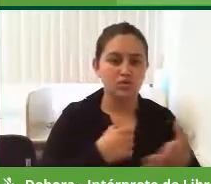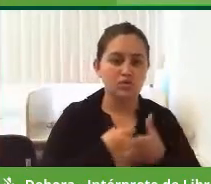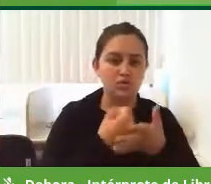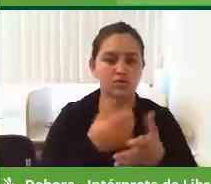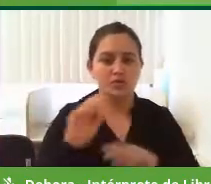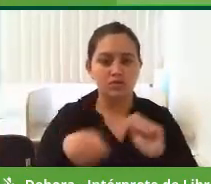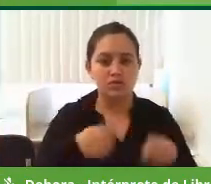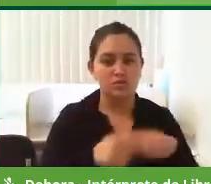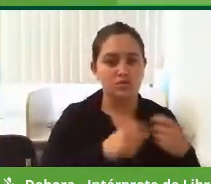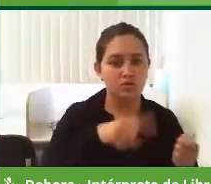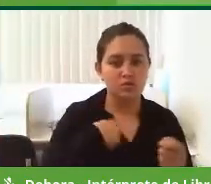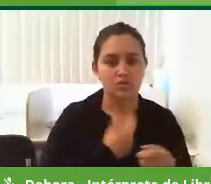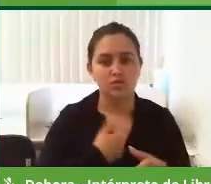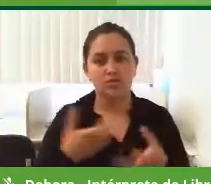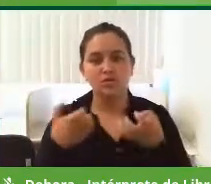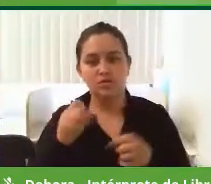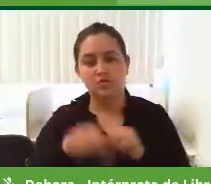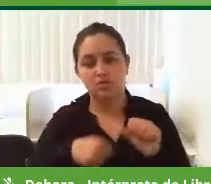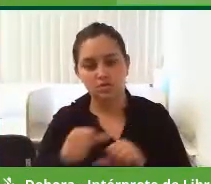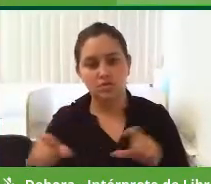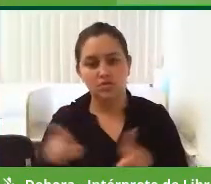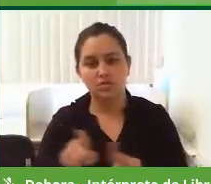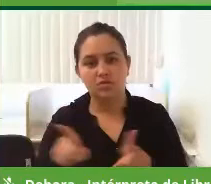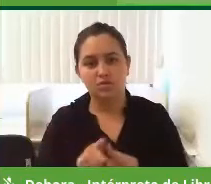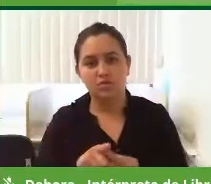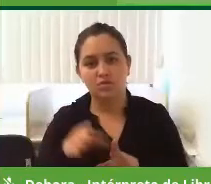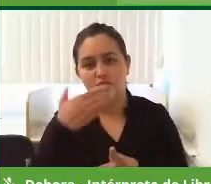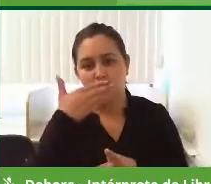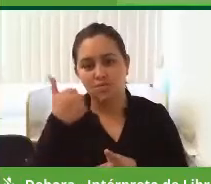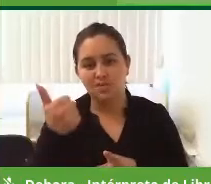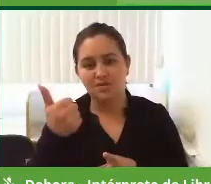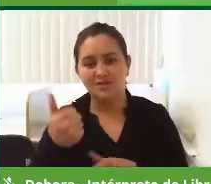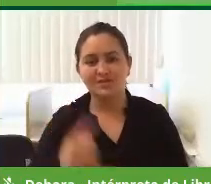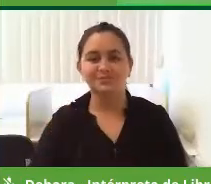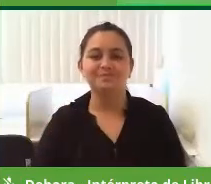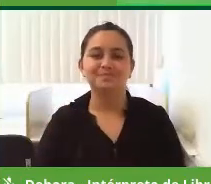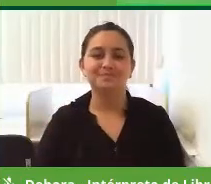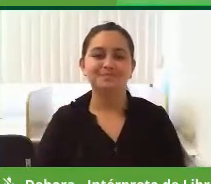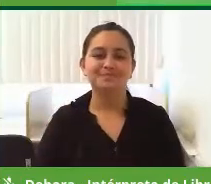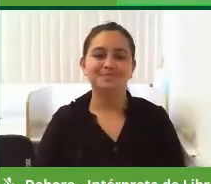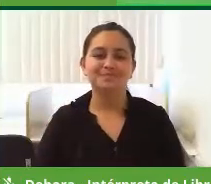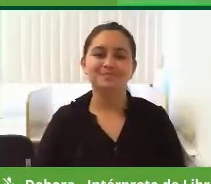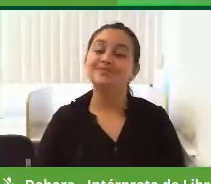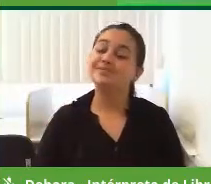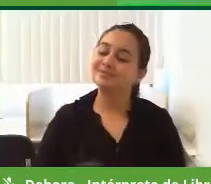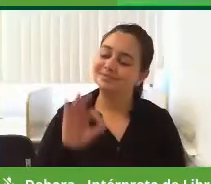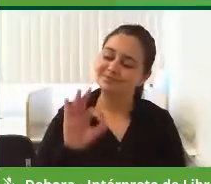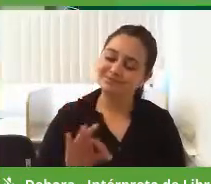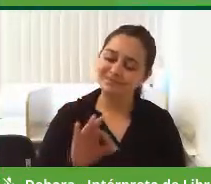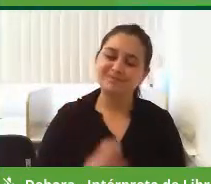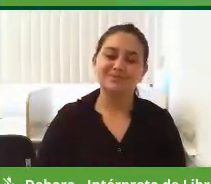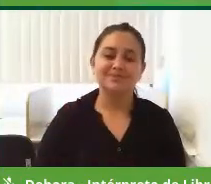administrar. Então, nós queremos modificar essa questão para se tornar mais democrático. Certo.